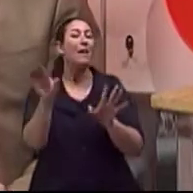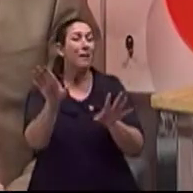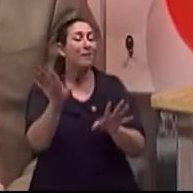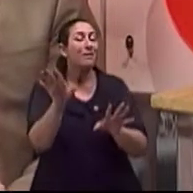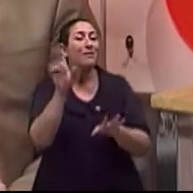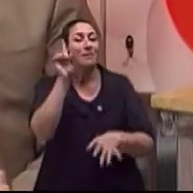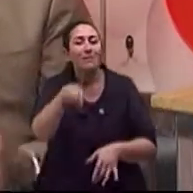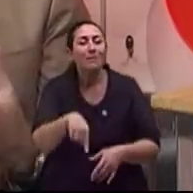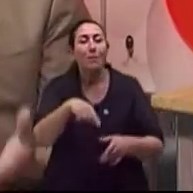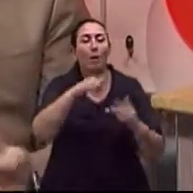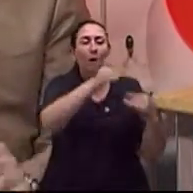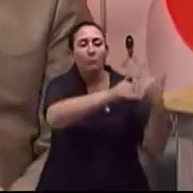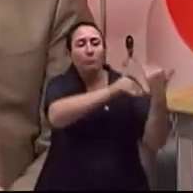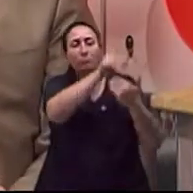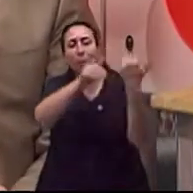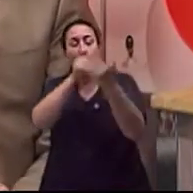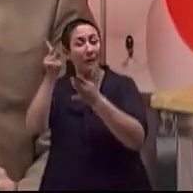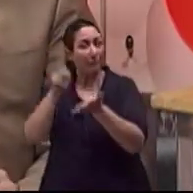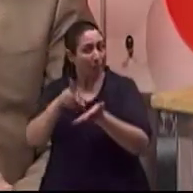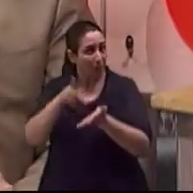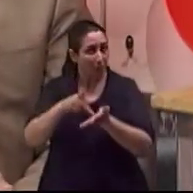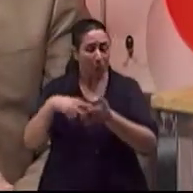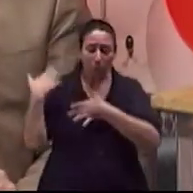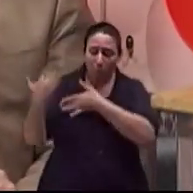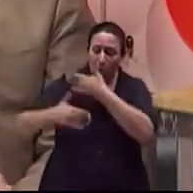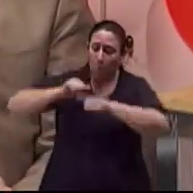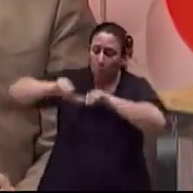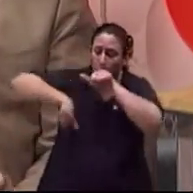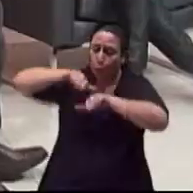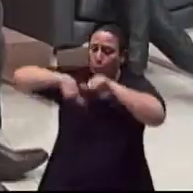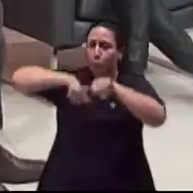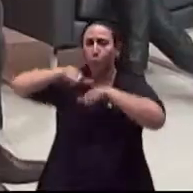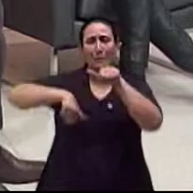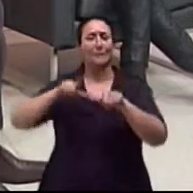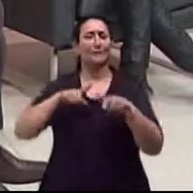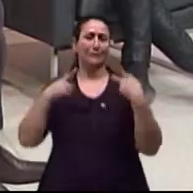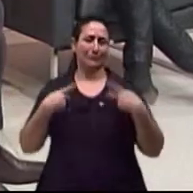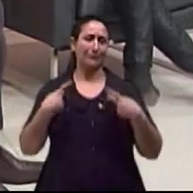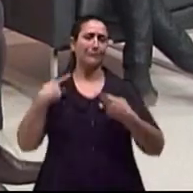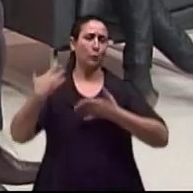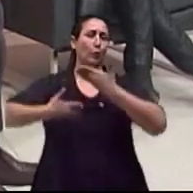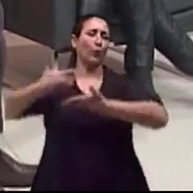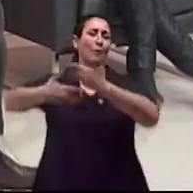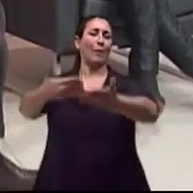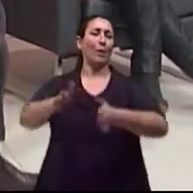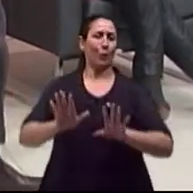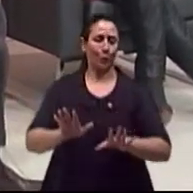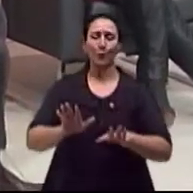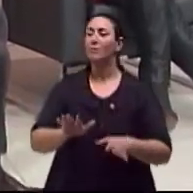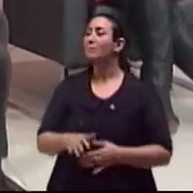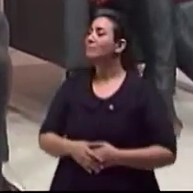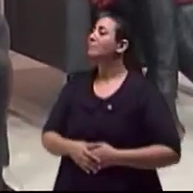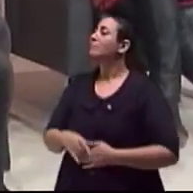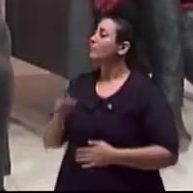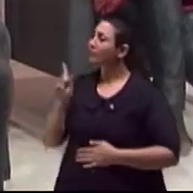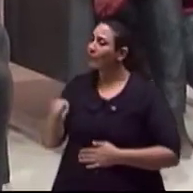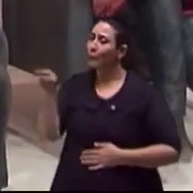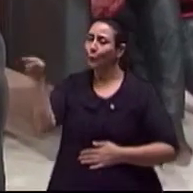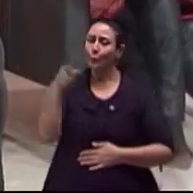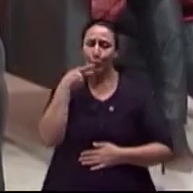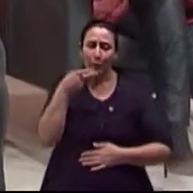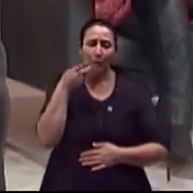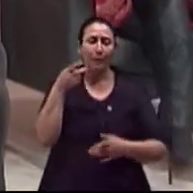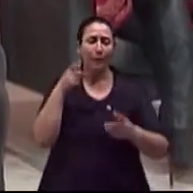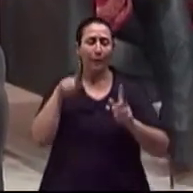dinâmica Principalmente quando estamos em processo de franco desenvolvimento Claro E nesse processo todo, que tu deixa claro é que